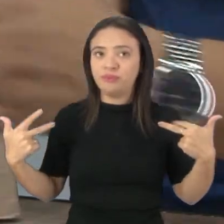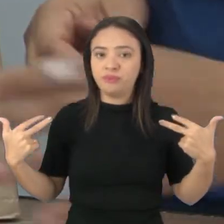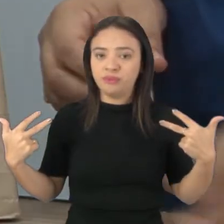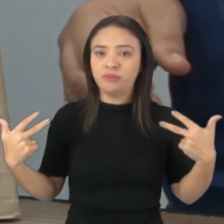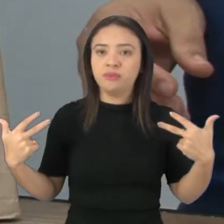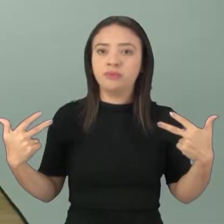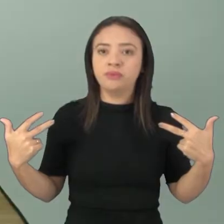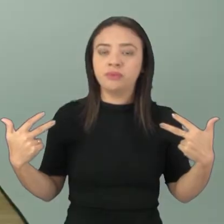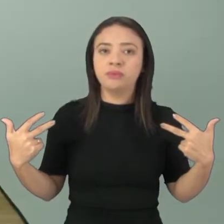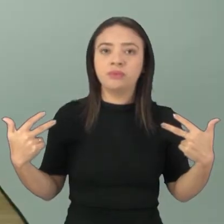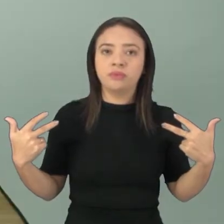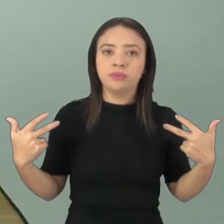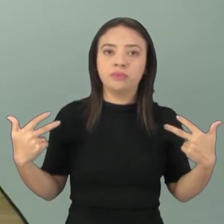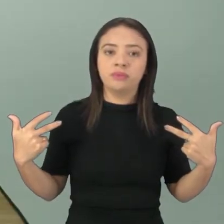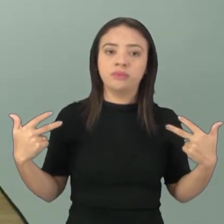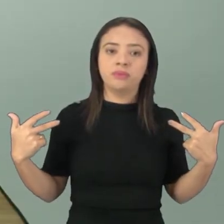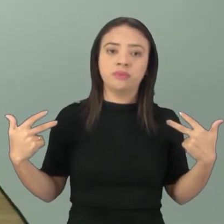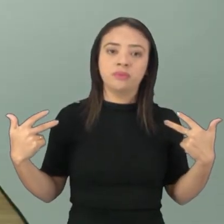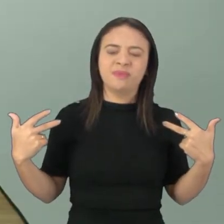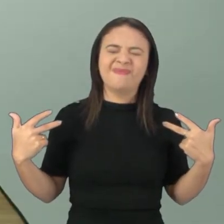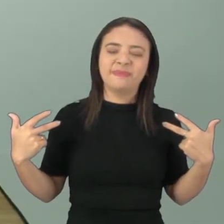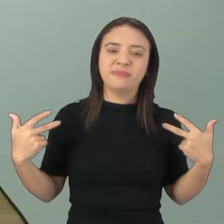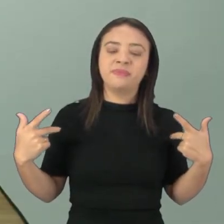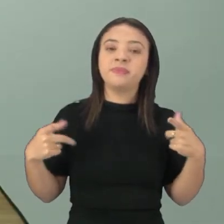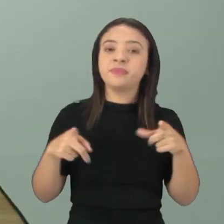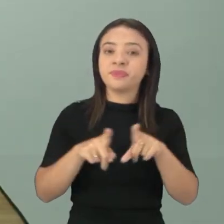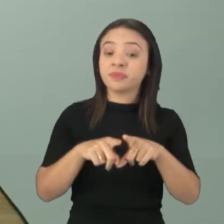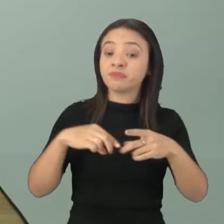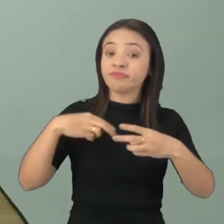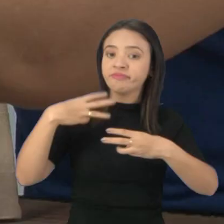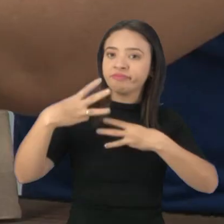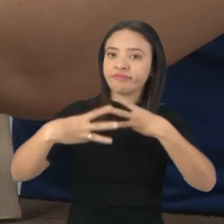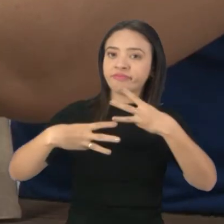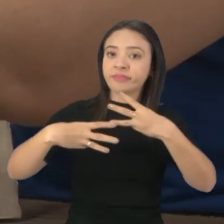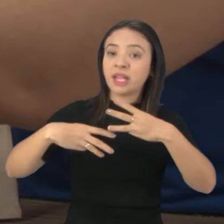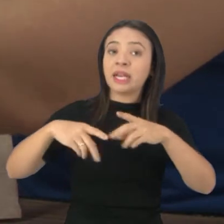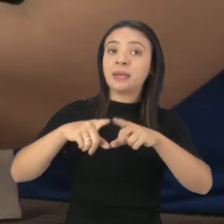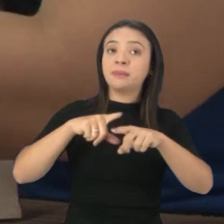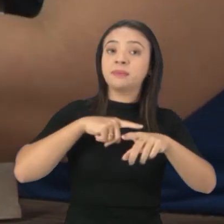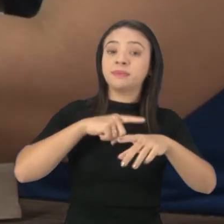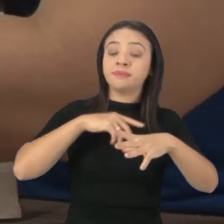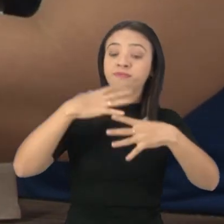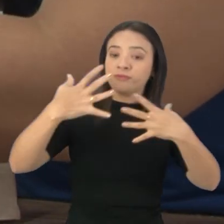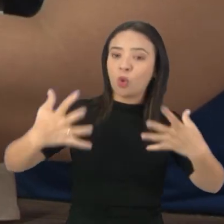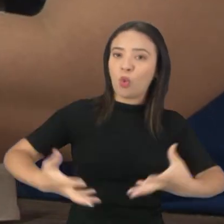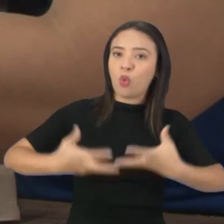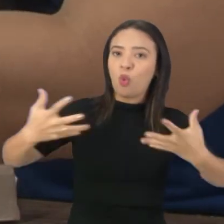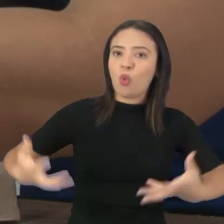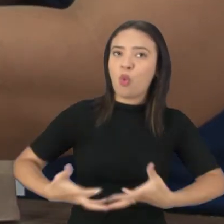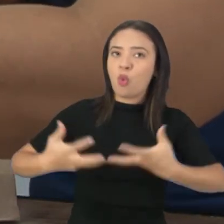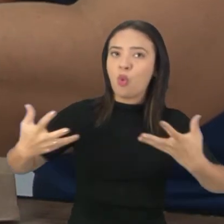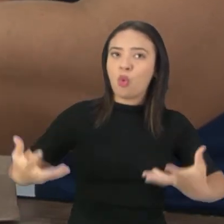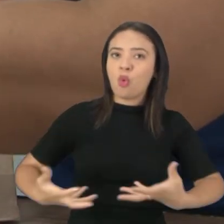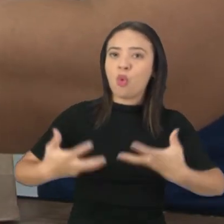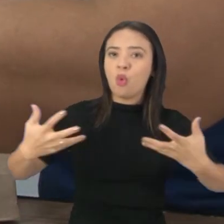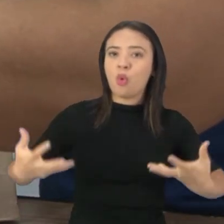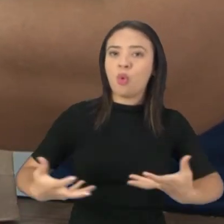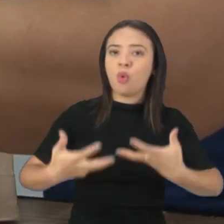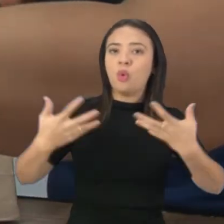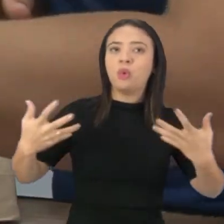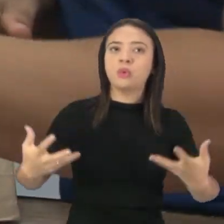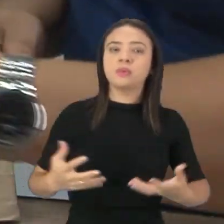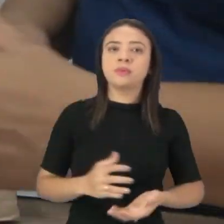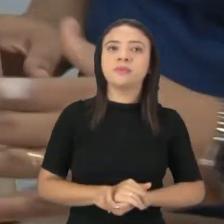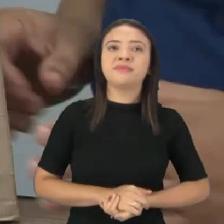As frutas, verduras e legumes, que também compõem